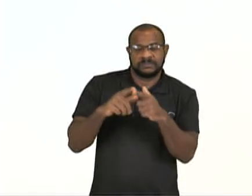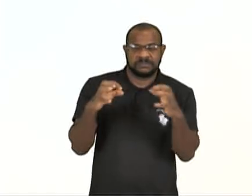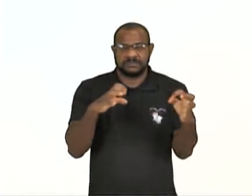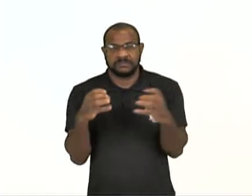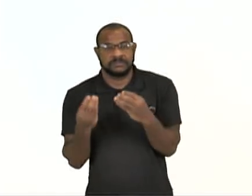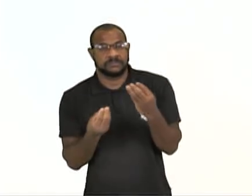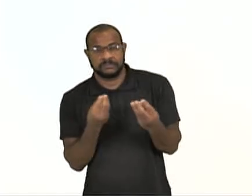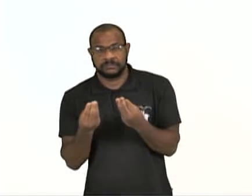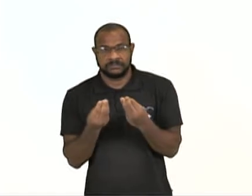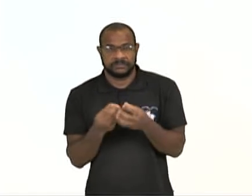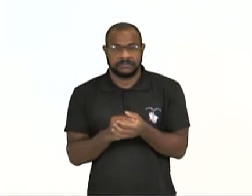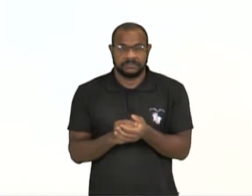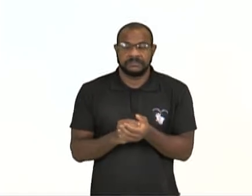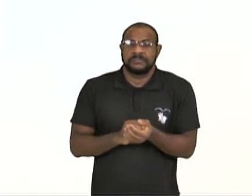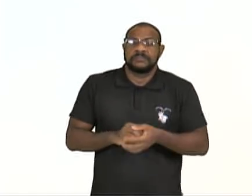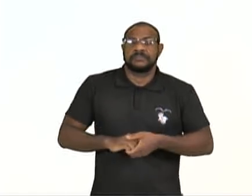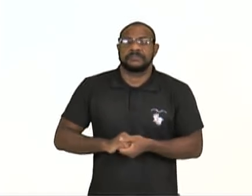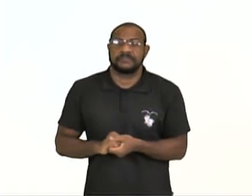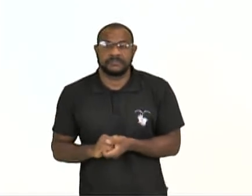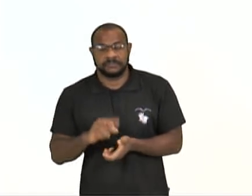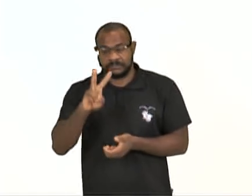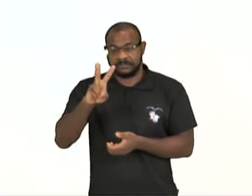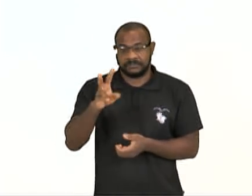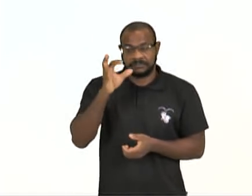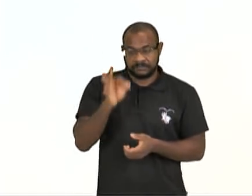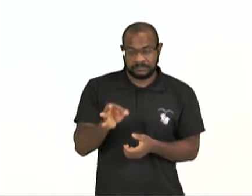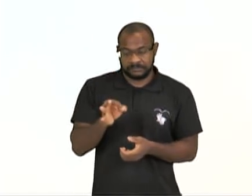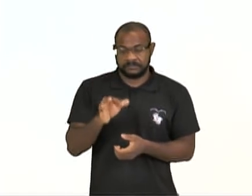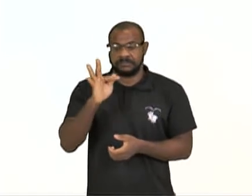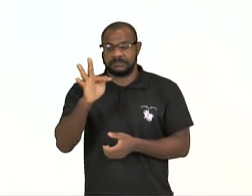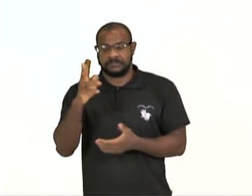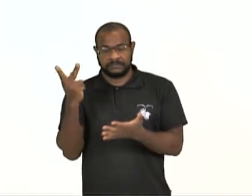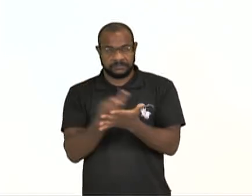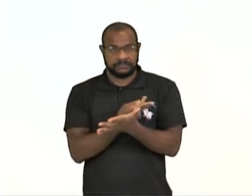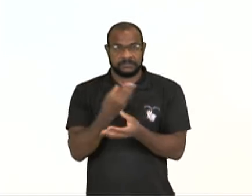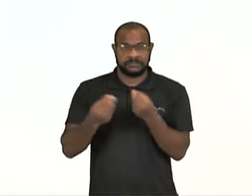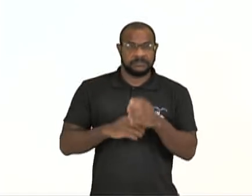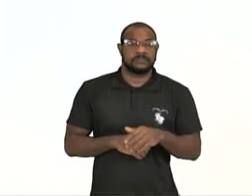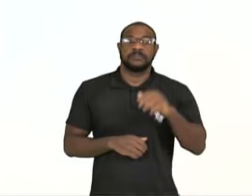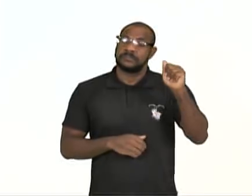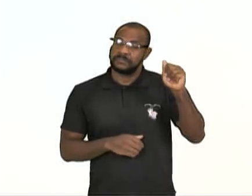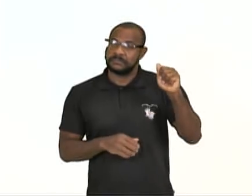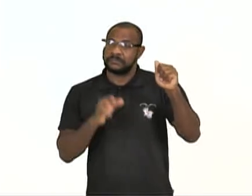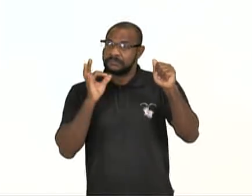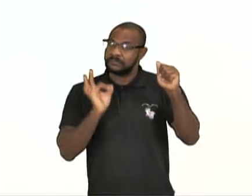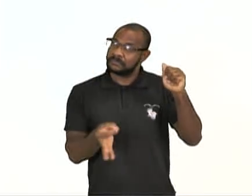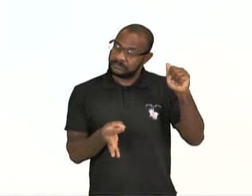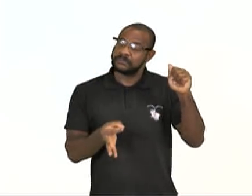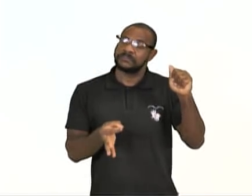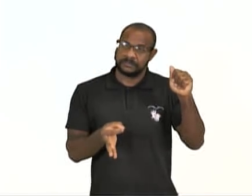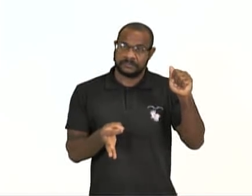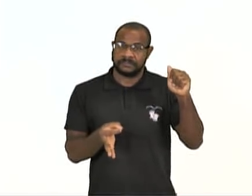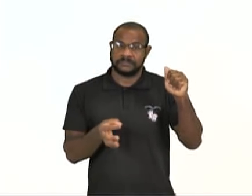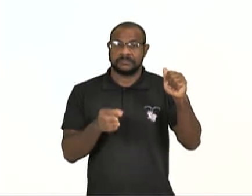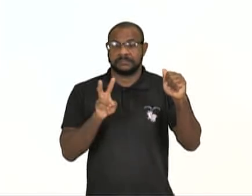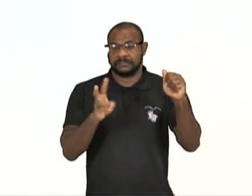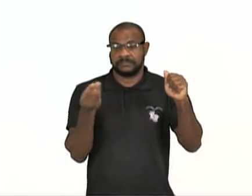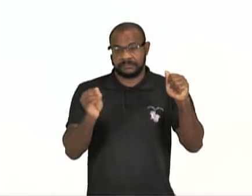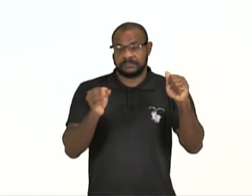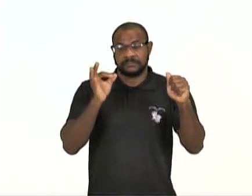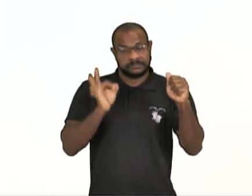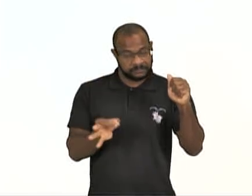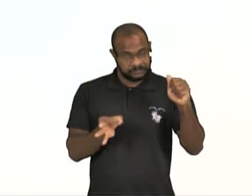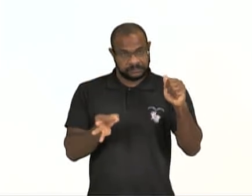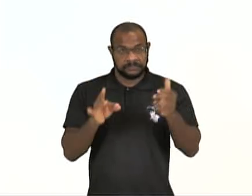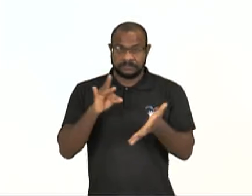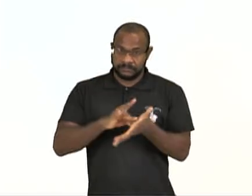a letra A é verdadeira, porque a maior parte dos conflitos é petróleo, água e minérios, que